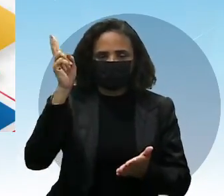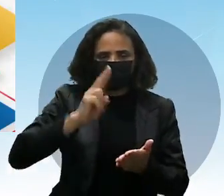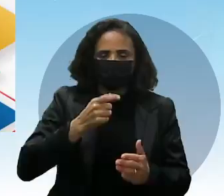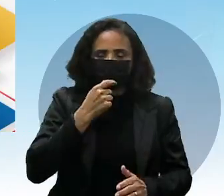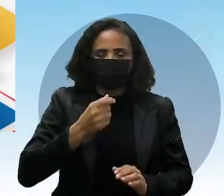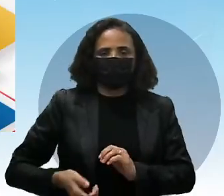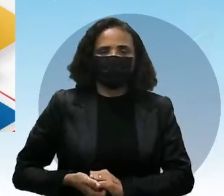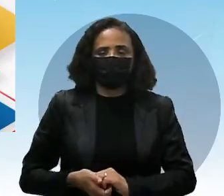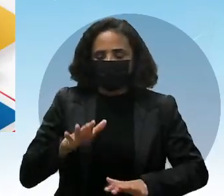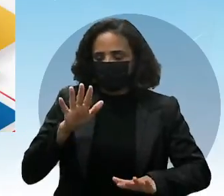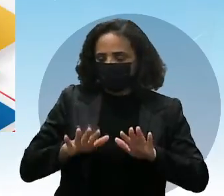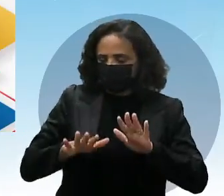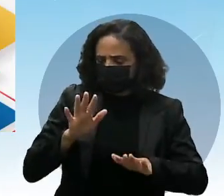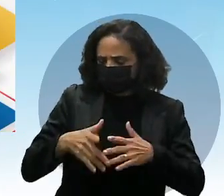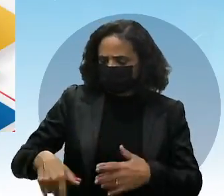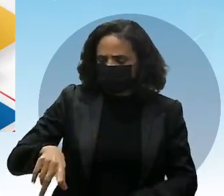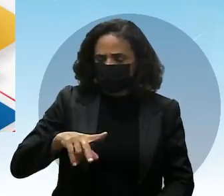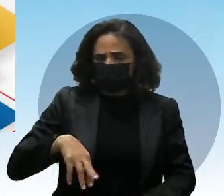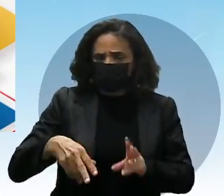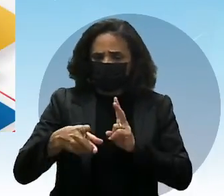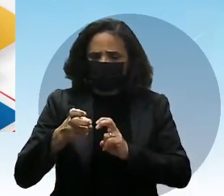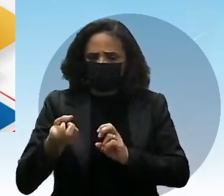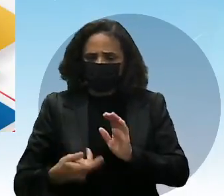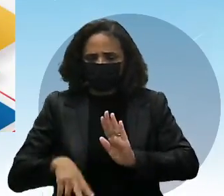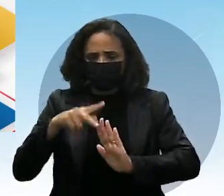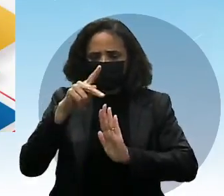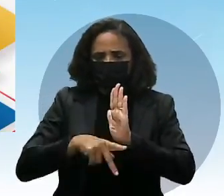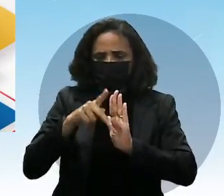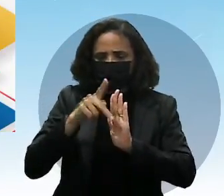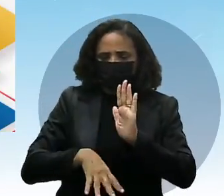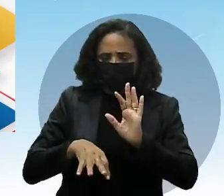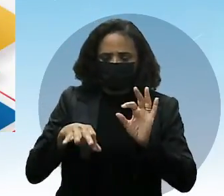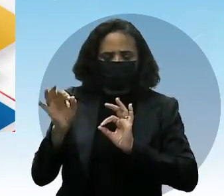Talvez você não perceba em quantos projetos eu estou.